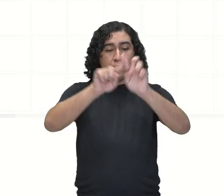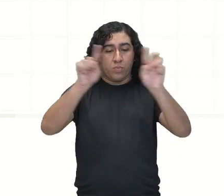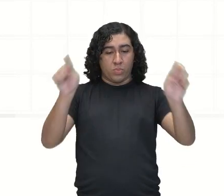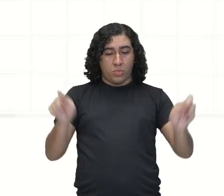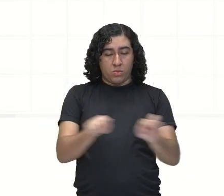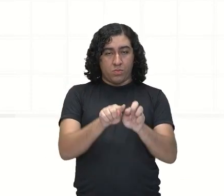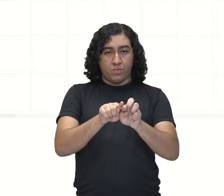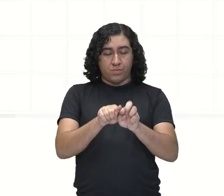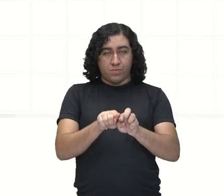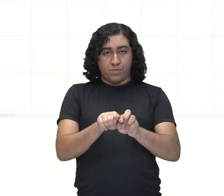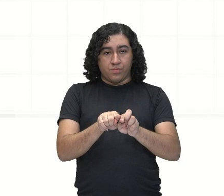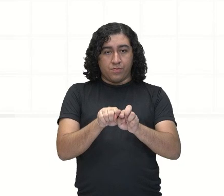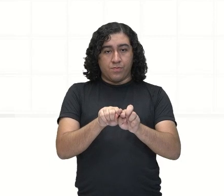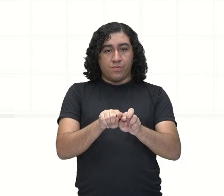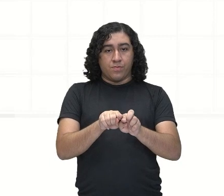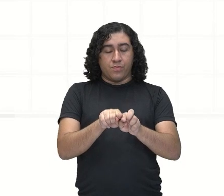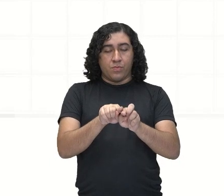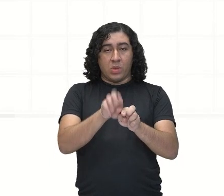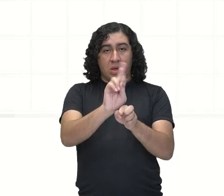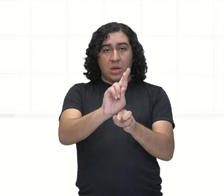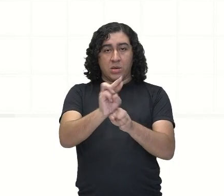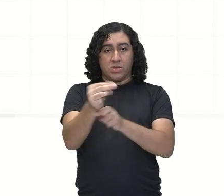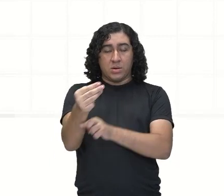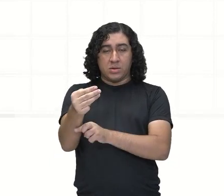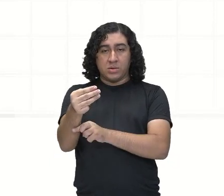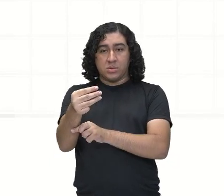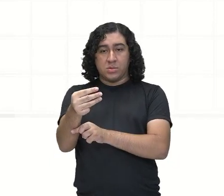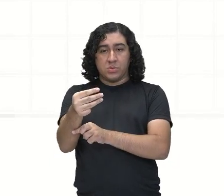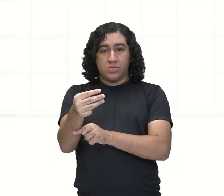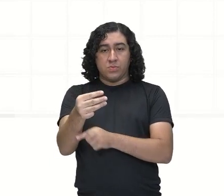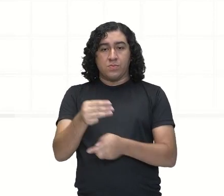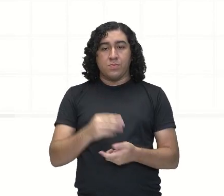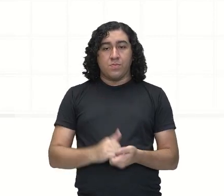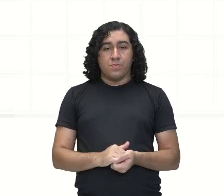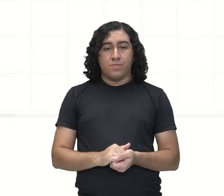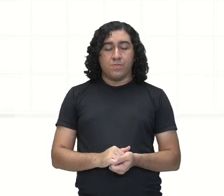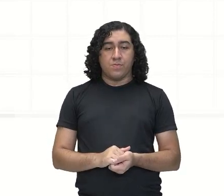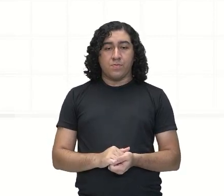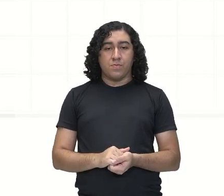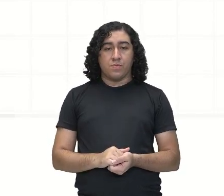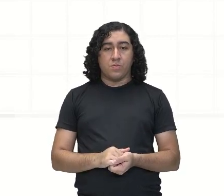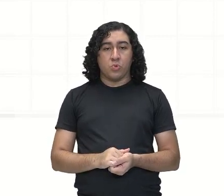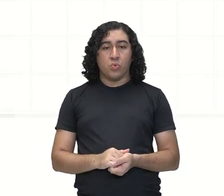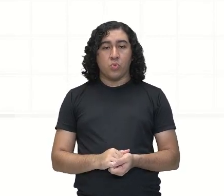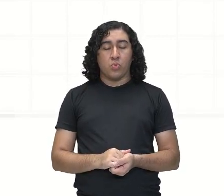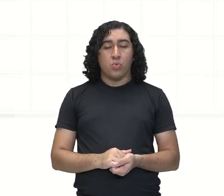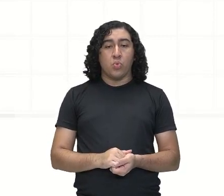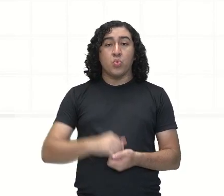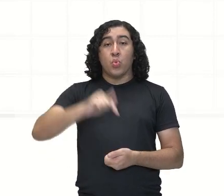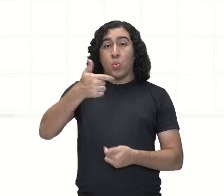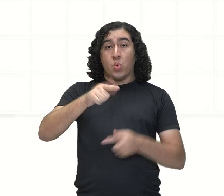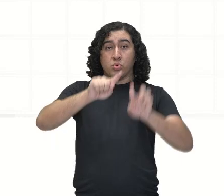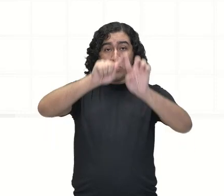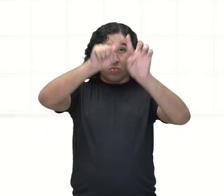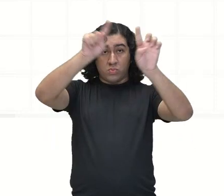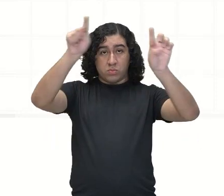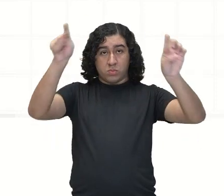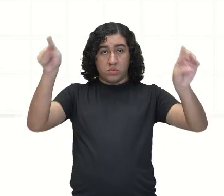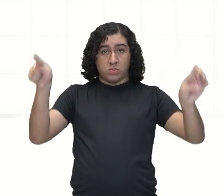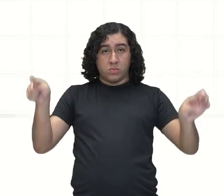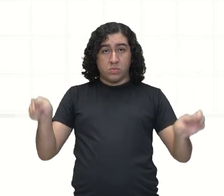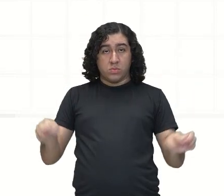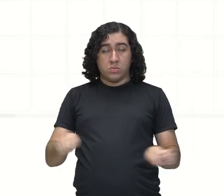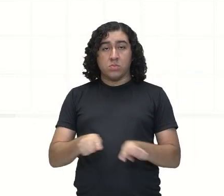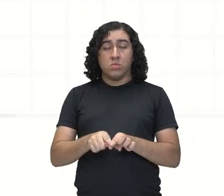Onde nós temos um raio de 3. E agora, nós temos um... Maior com um